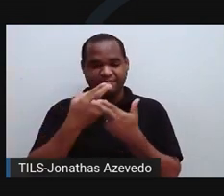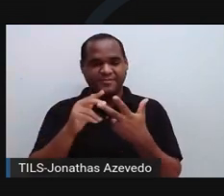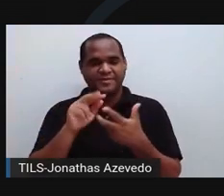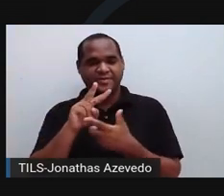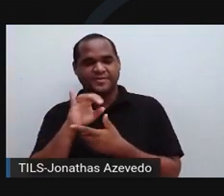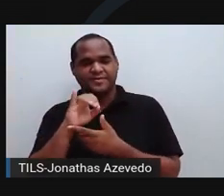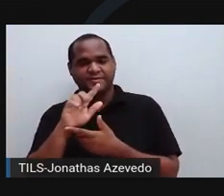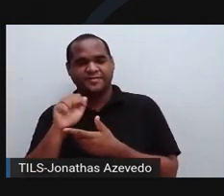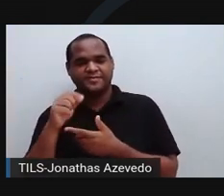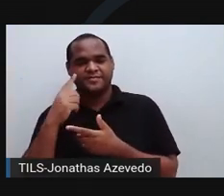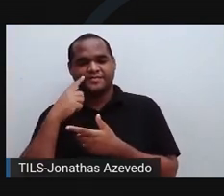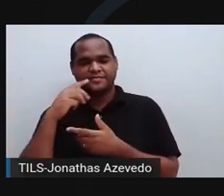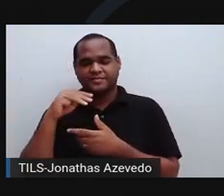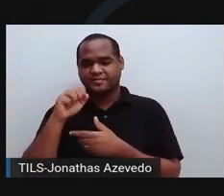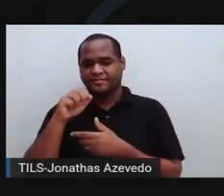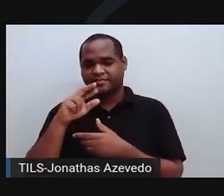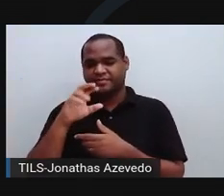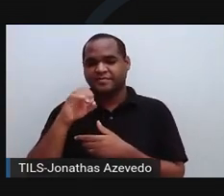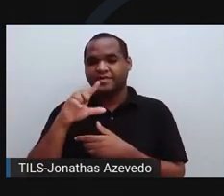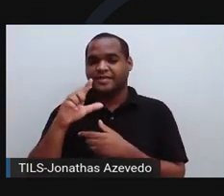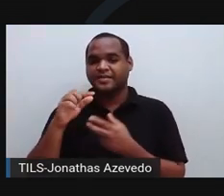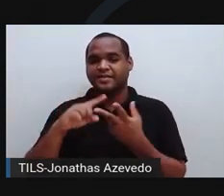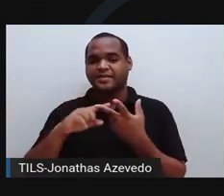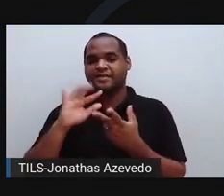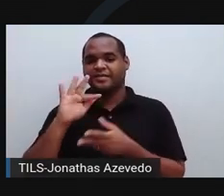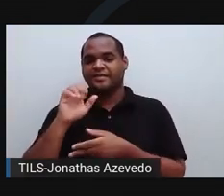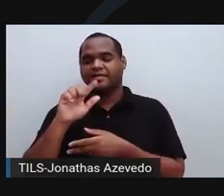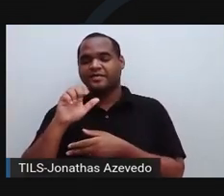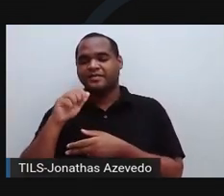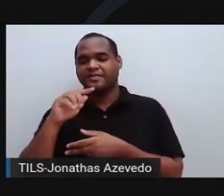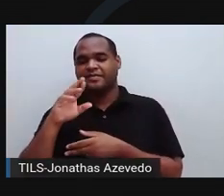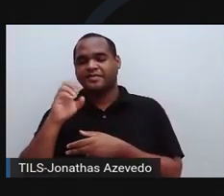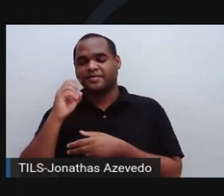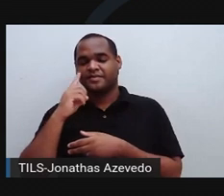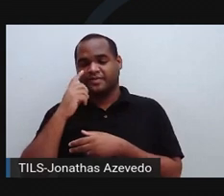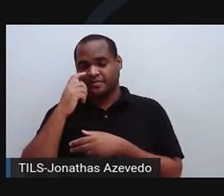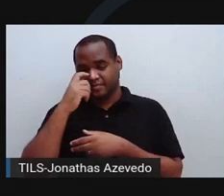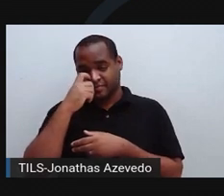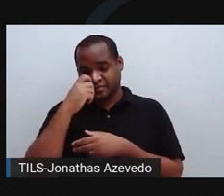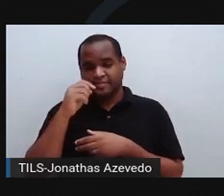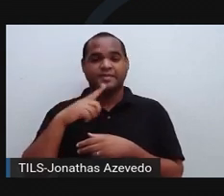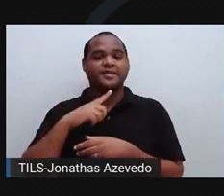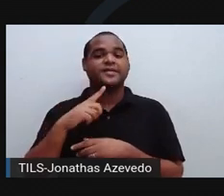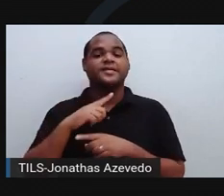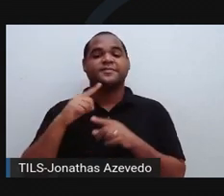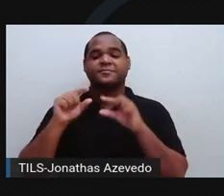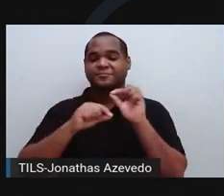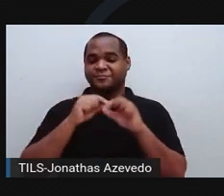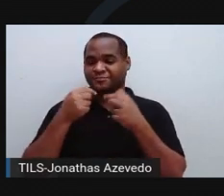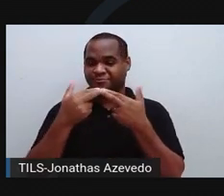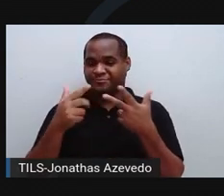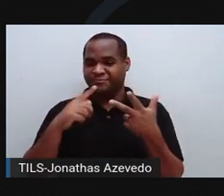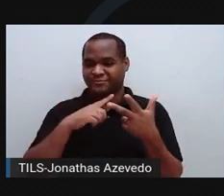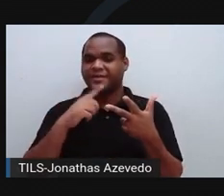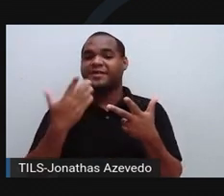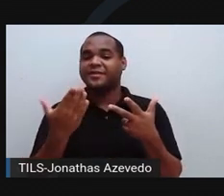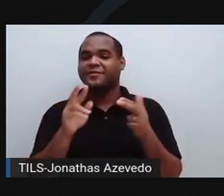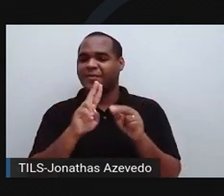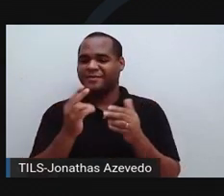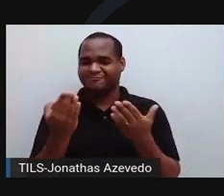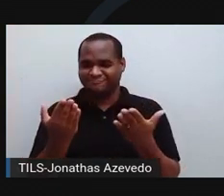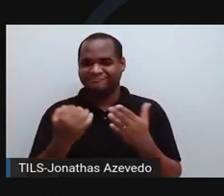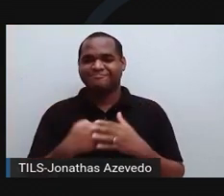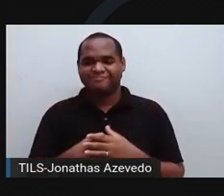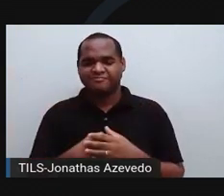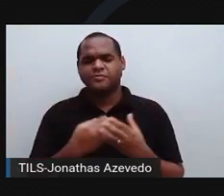e falcíparo. Mas o importante a gente saber é que ela é transmitida pelo protozoário do gênero plasmódio. Beleza? E como